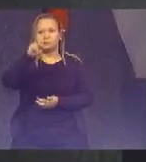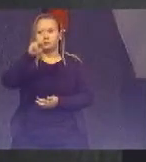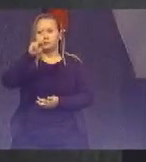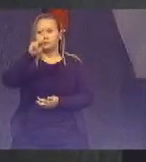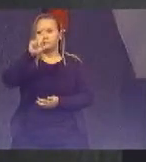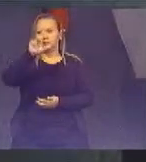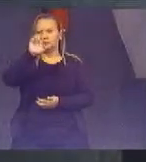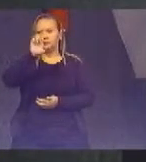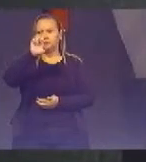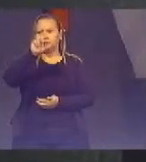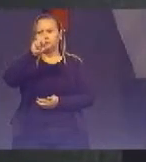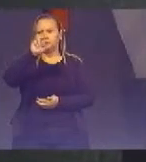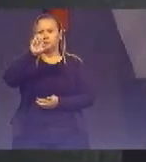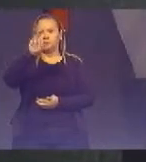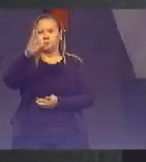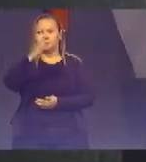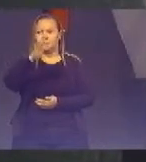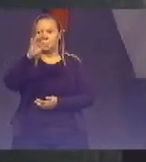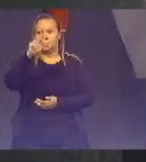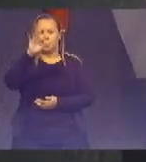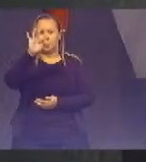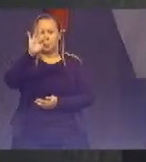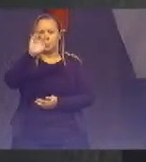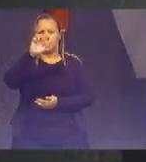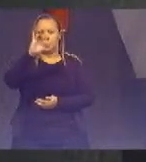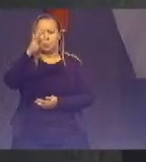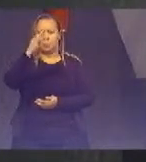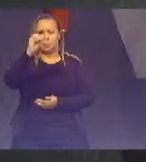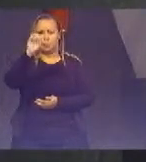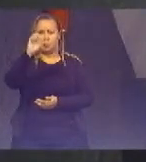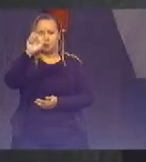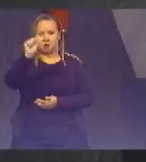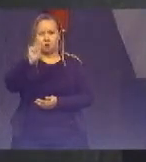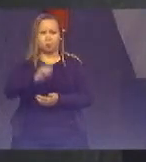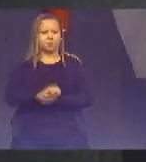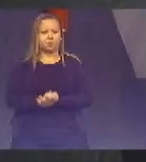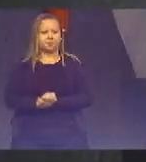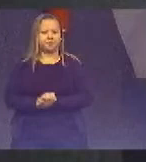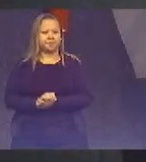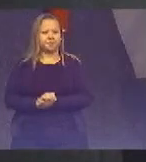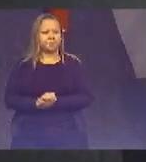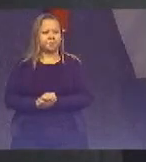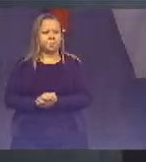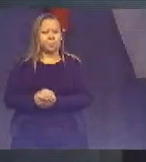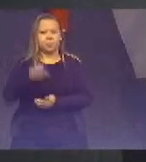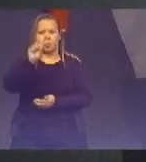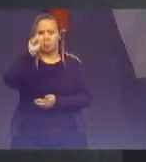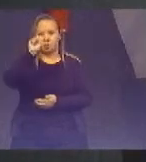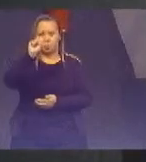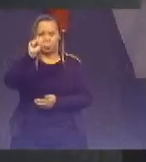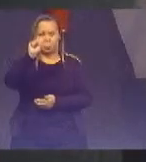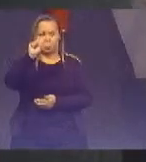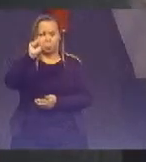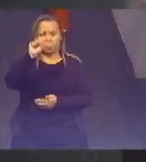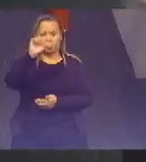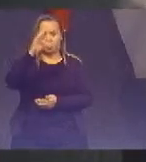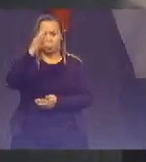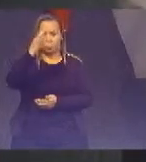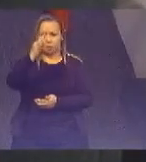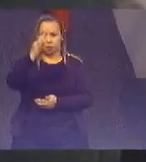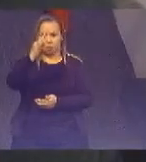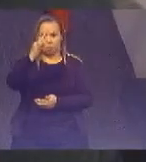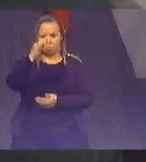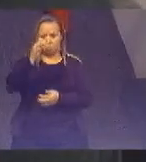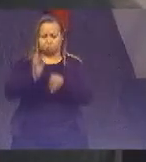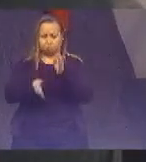que é a gestora socioambiental do Tribunal da Cidadania eu